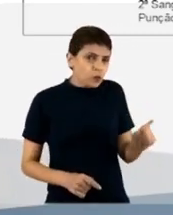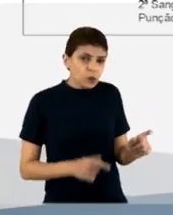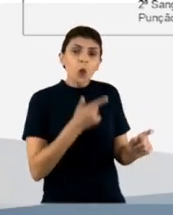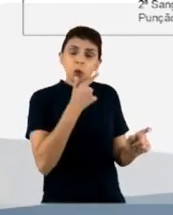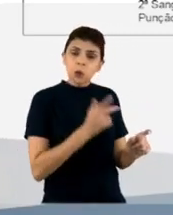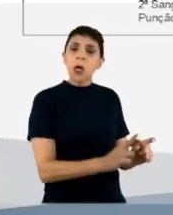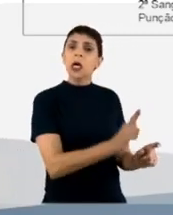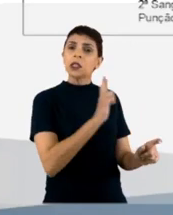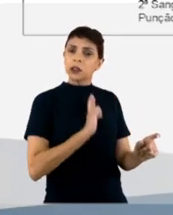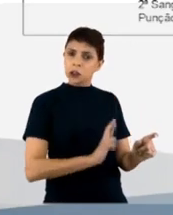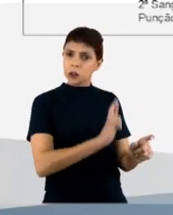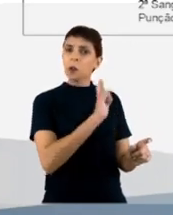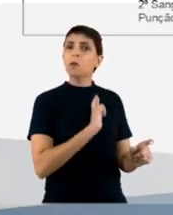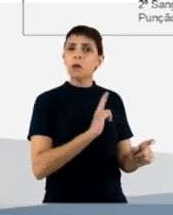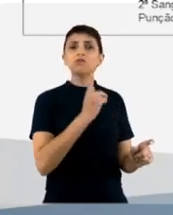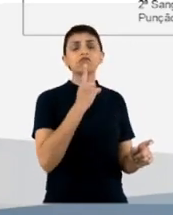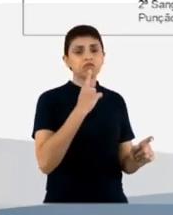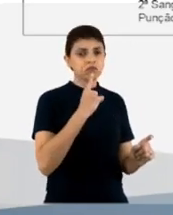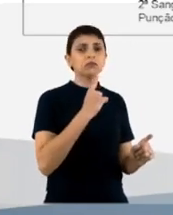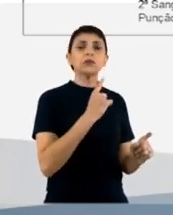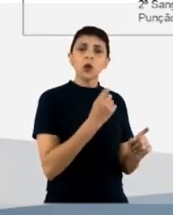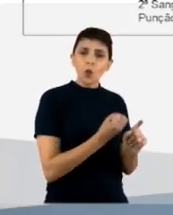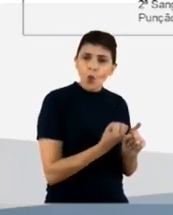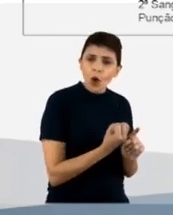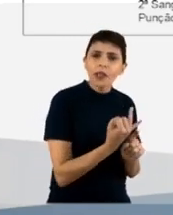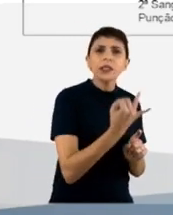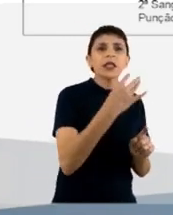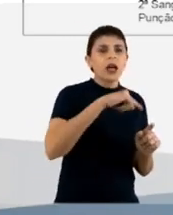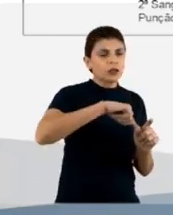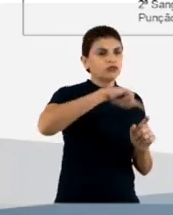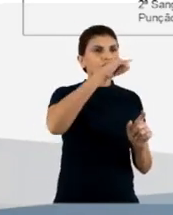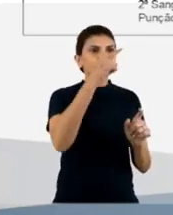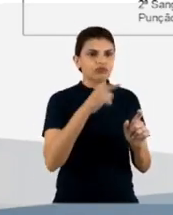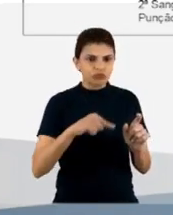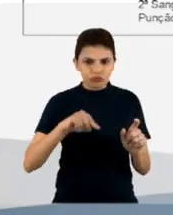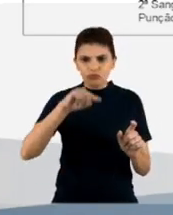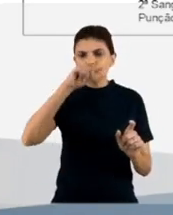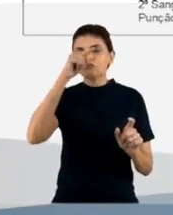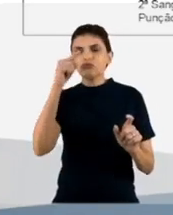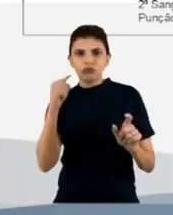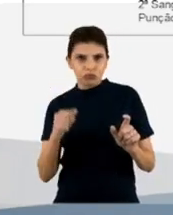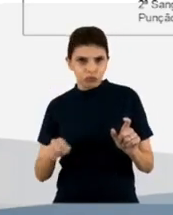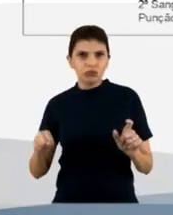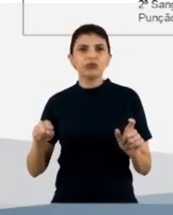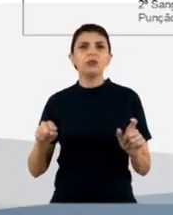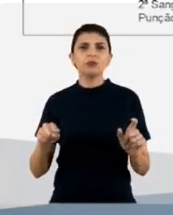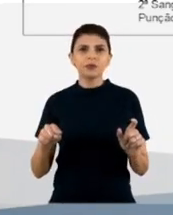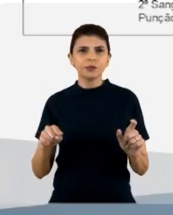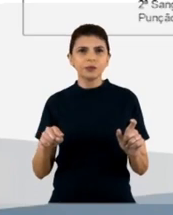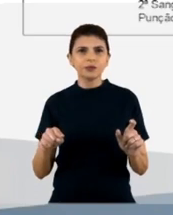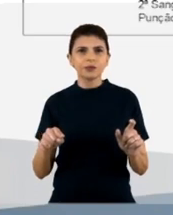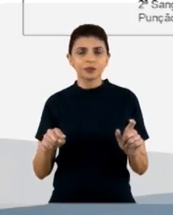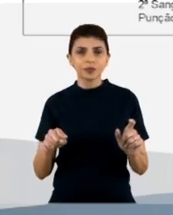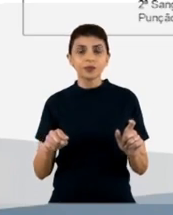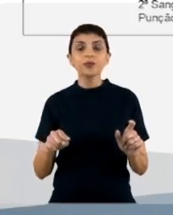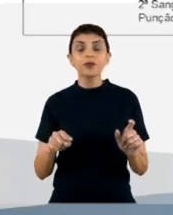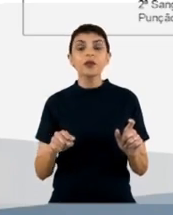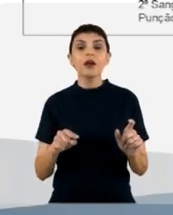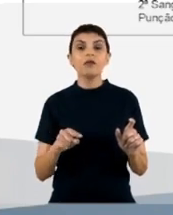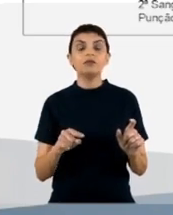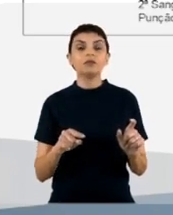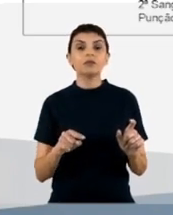a esses bustos, né? E o título de